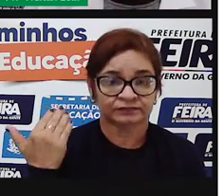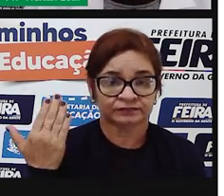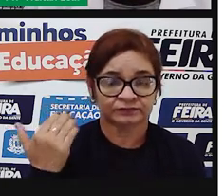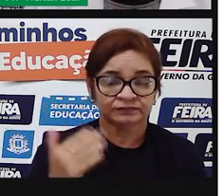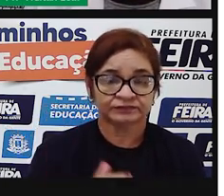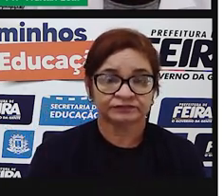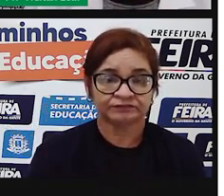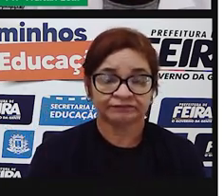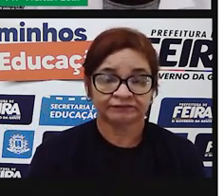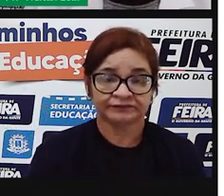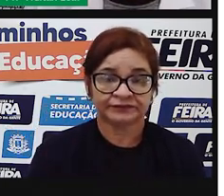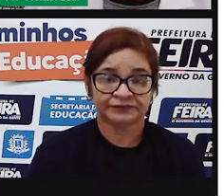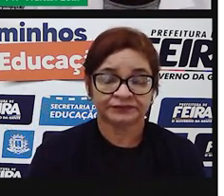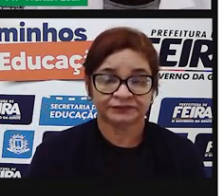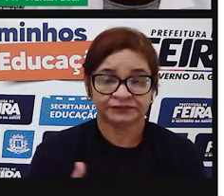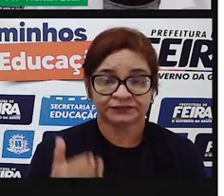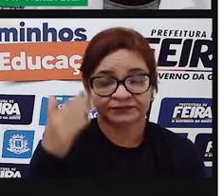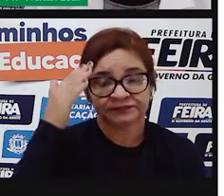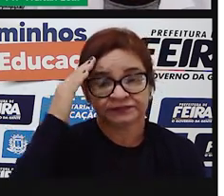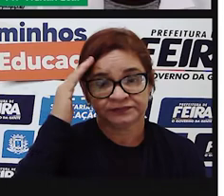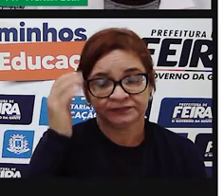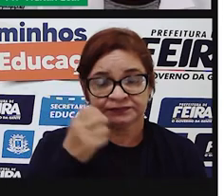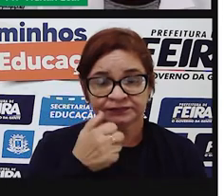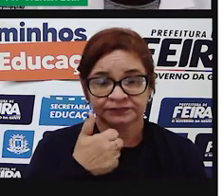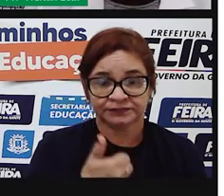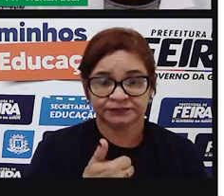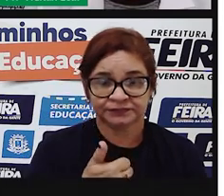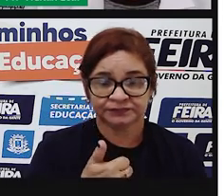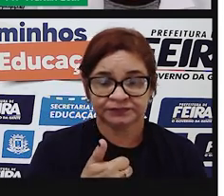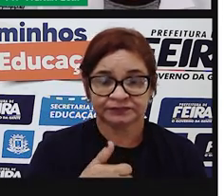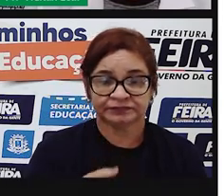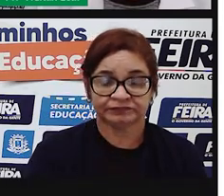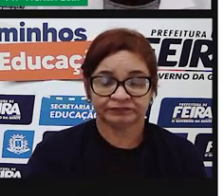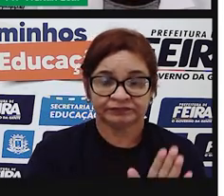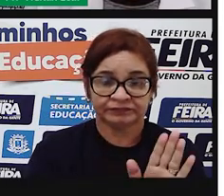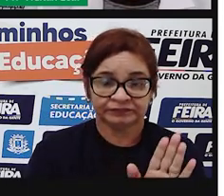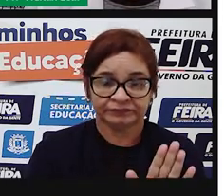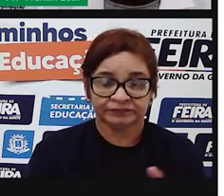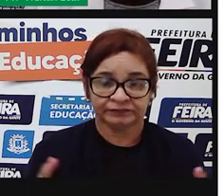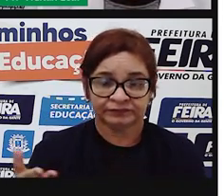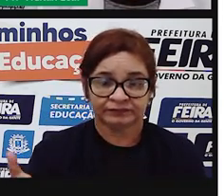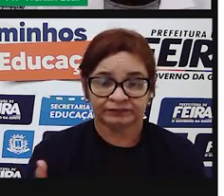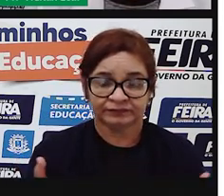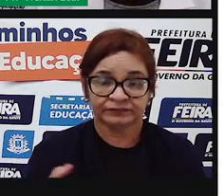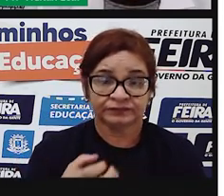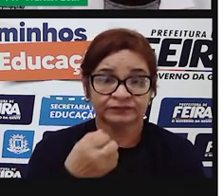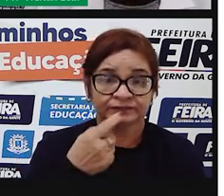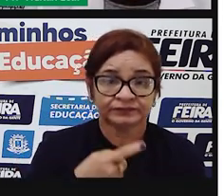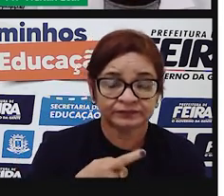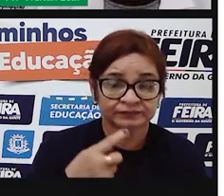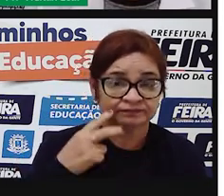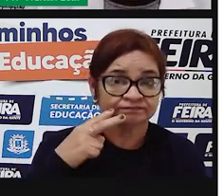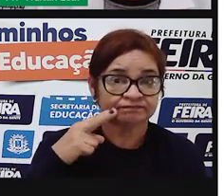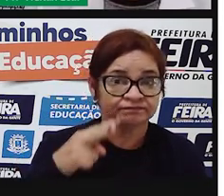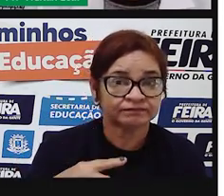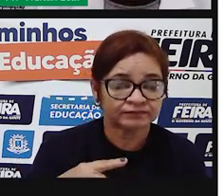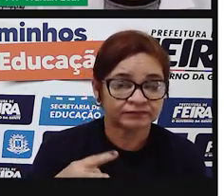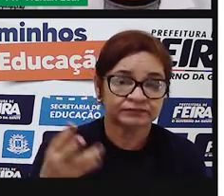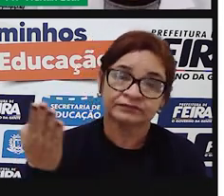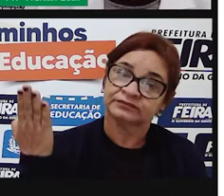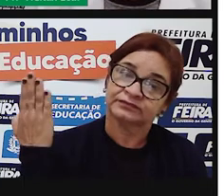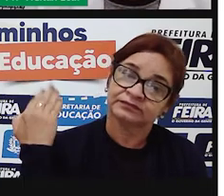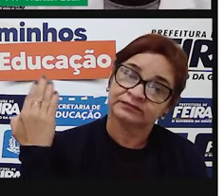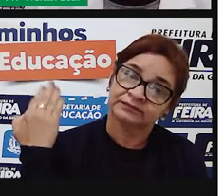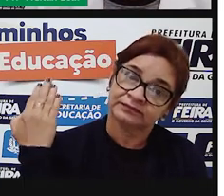Para você compreender melhor o que vai ser apresentado agora, seria bom que você assistido a aula anterior, que é a